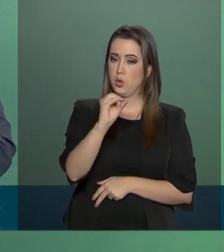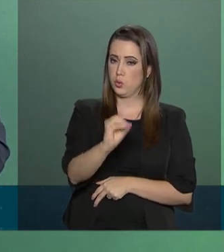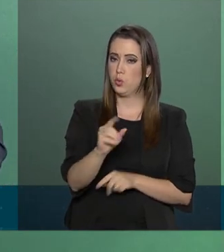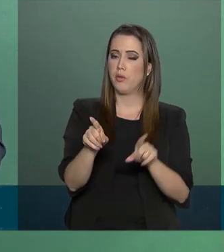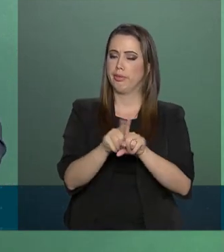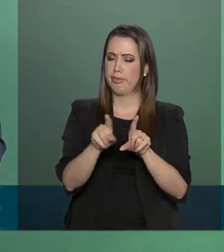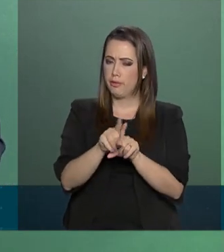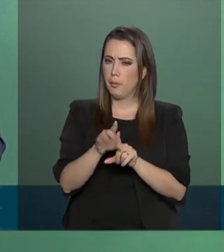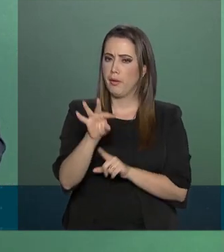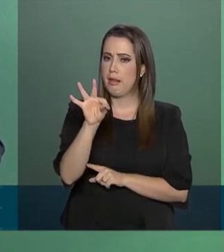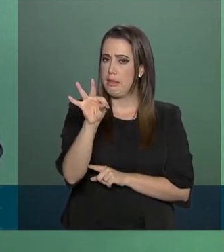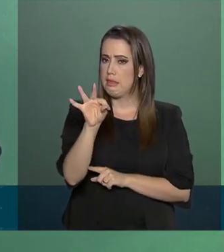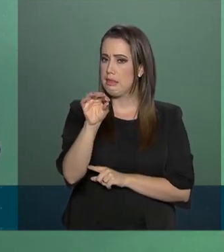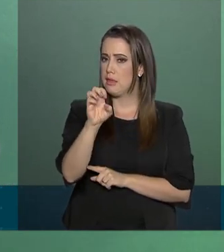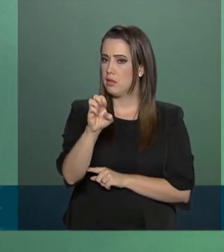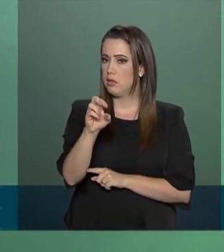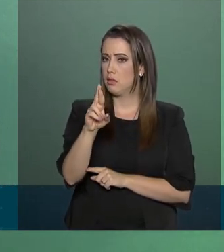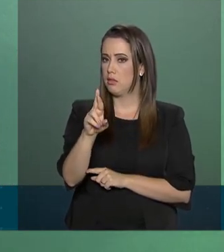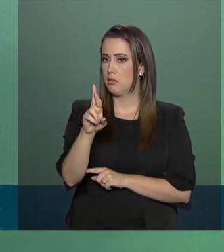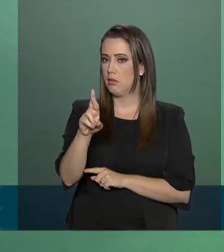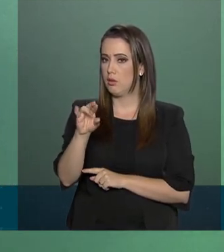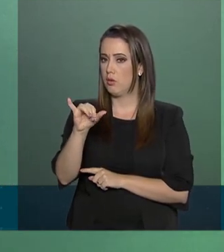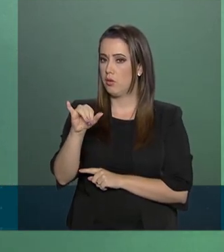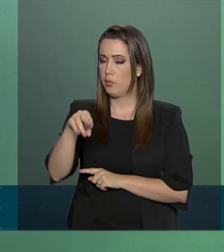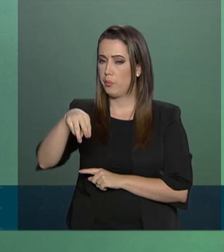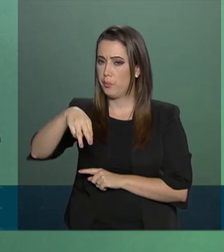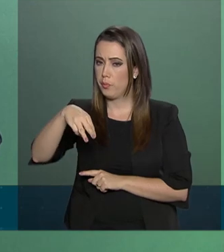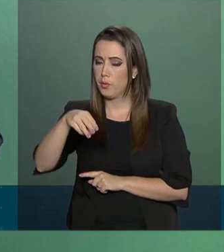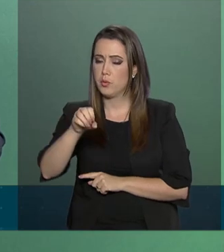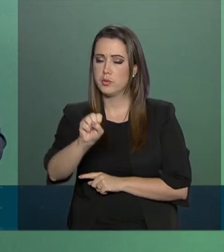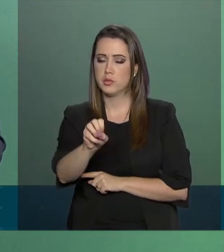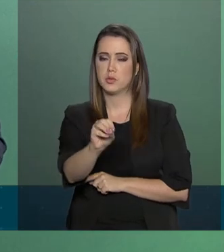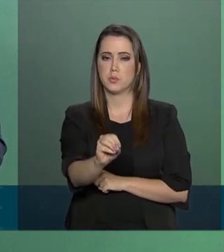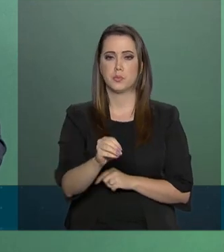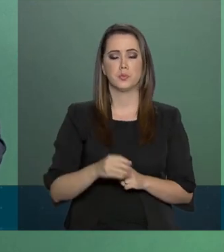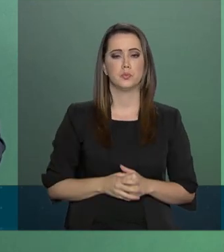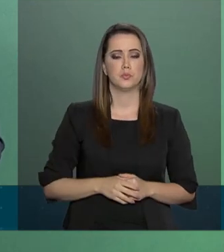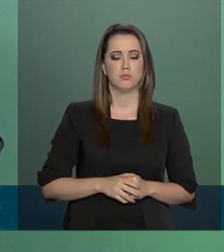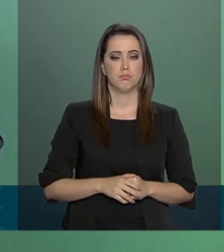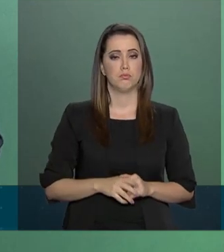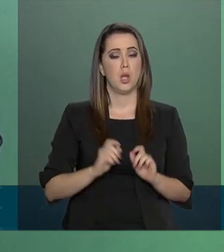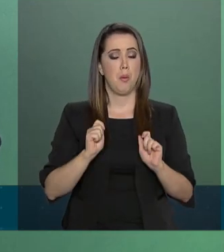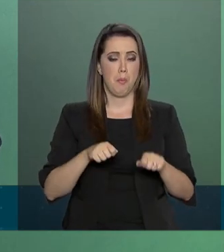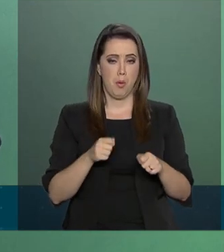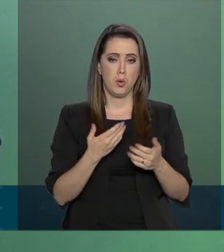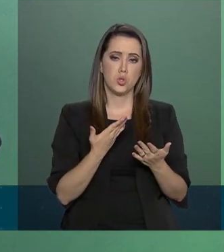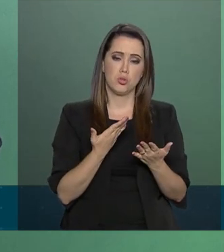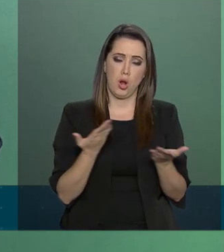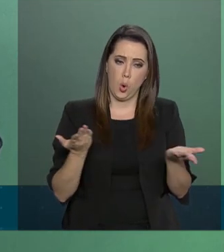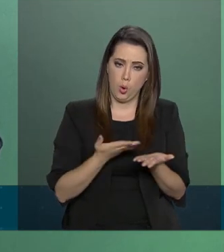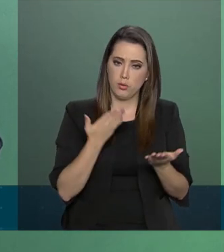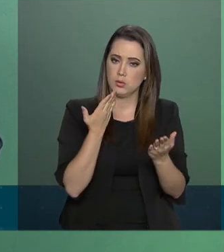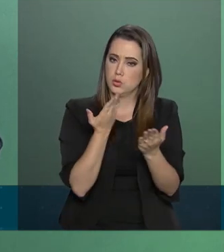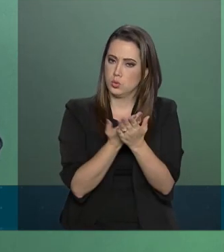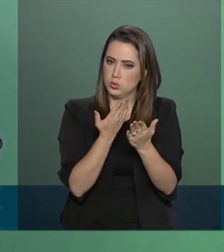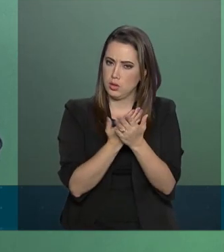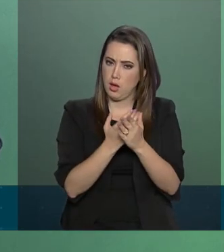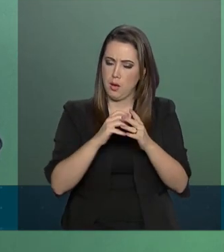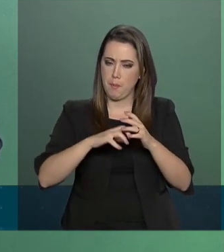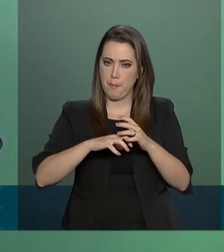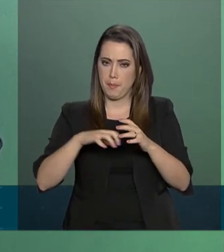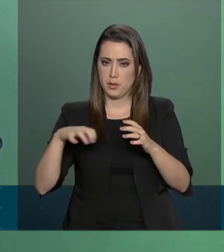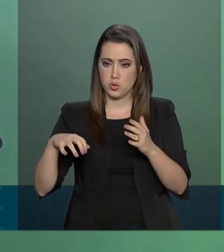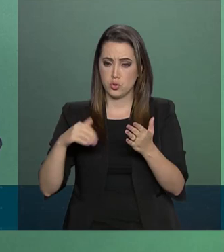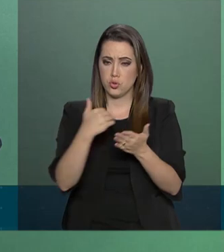Ainda há possibilidade, em verdade, estudos estão ocorrendo no tocante à exclusão da